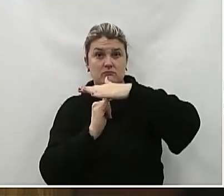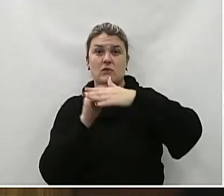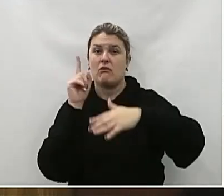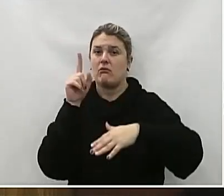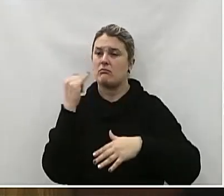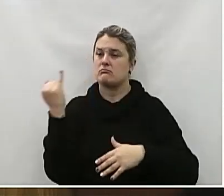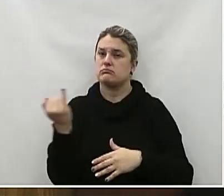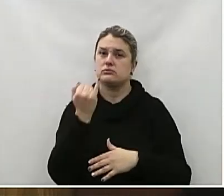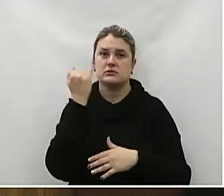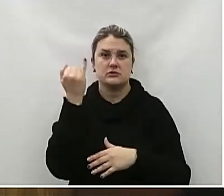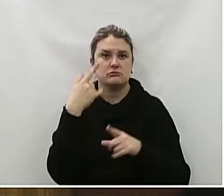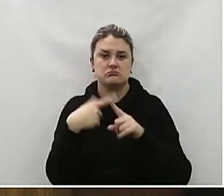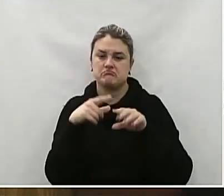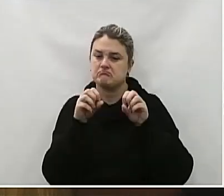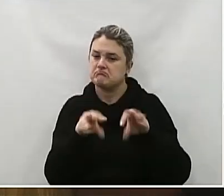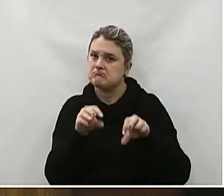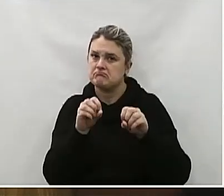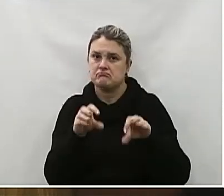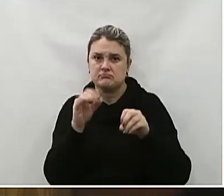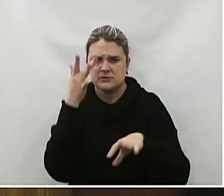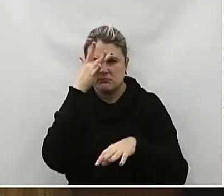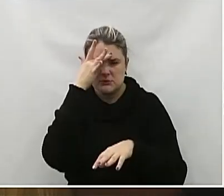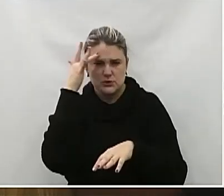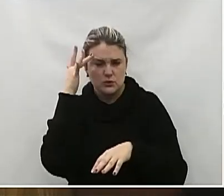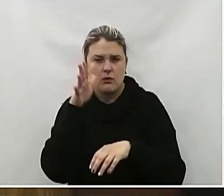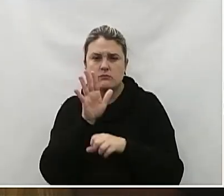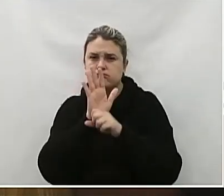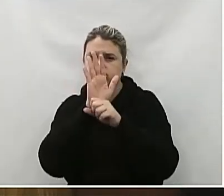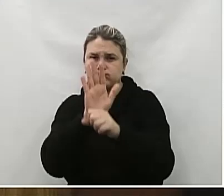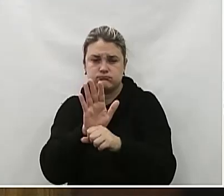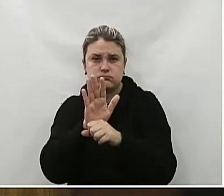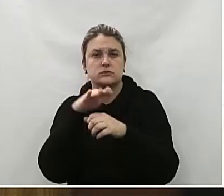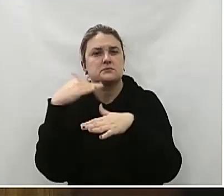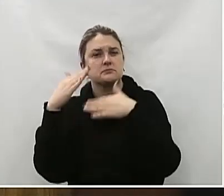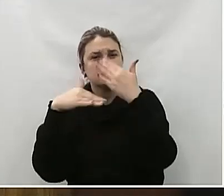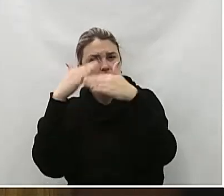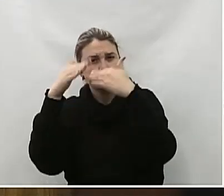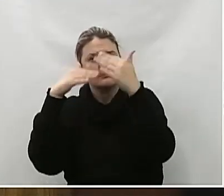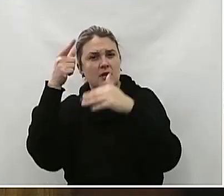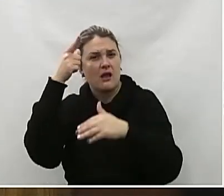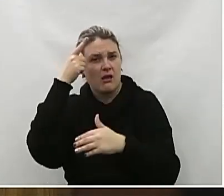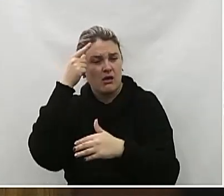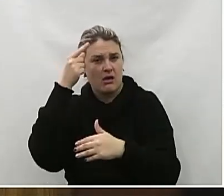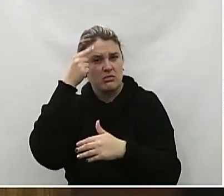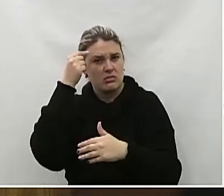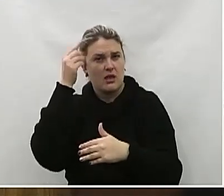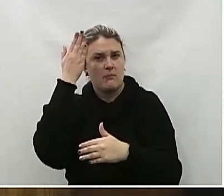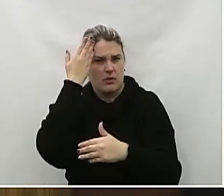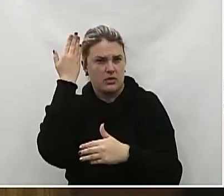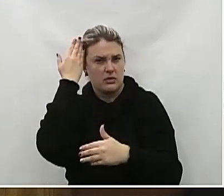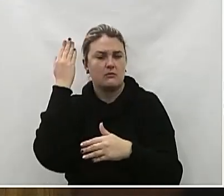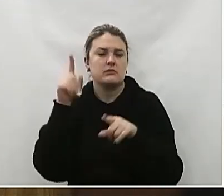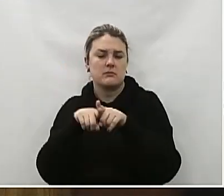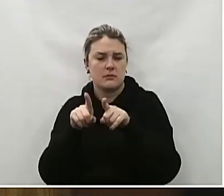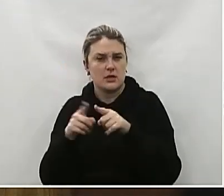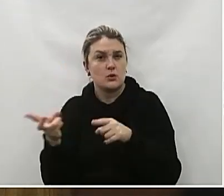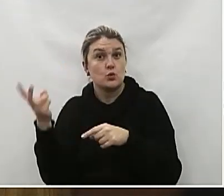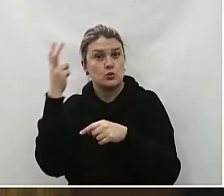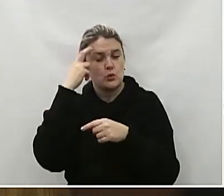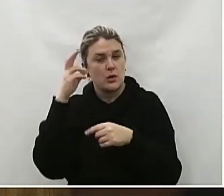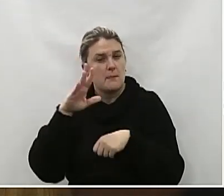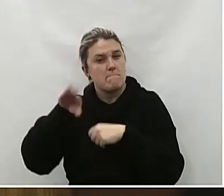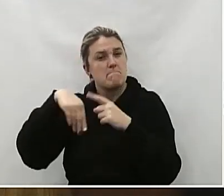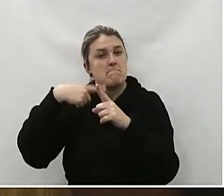papel crucial na formação de indivíduos E contribui significativamente para o desenvolvimento acadêmico e cultural da nossa região No